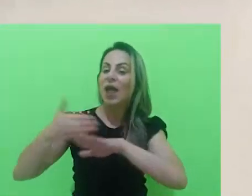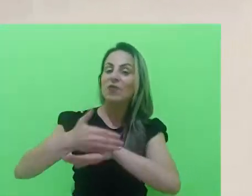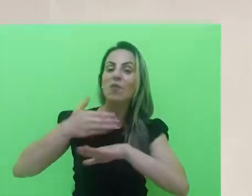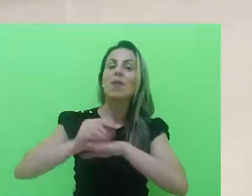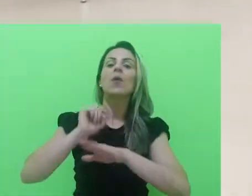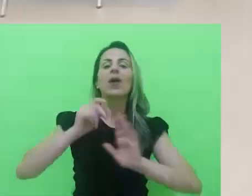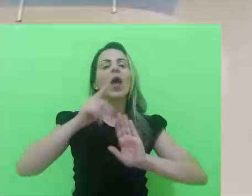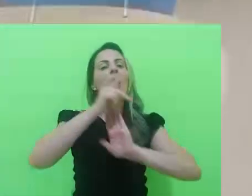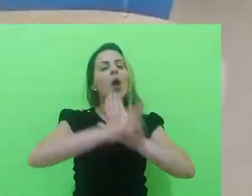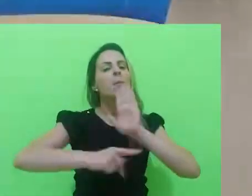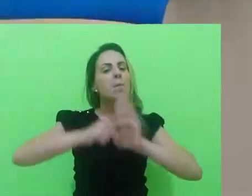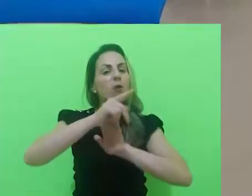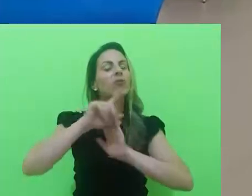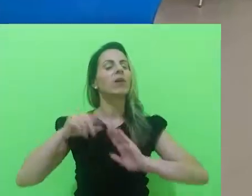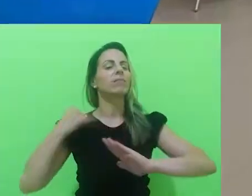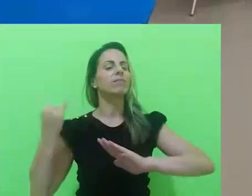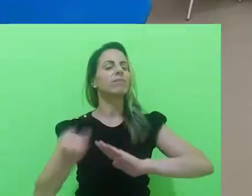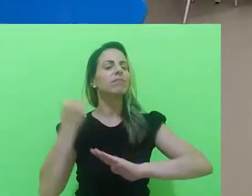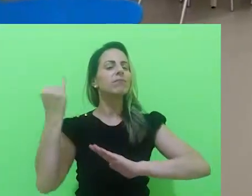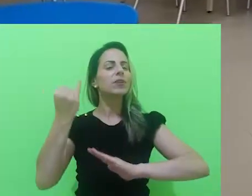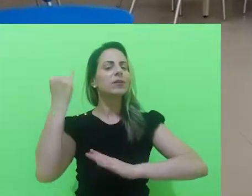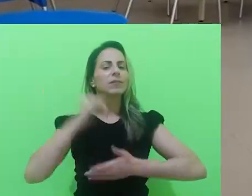de projetos importantes.